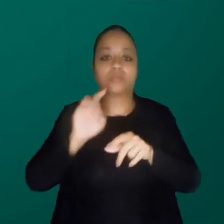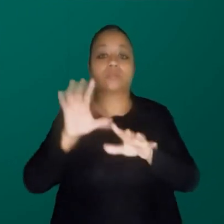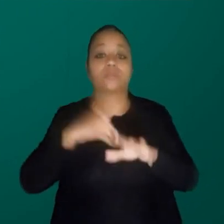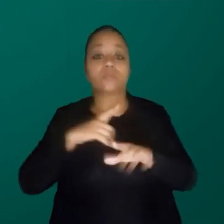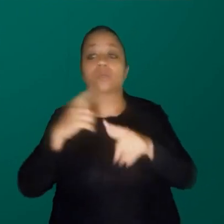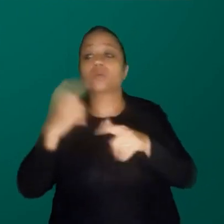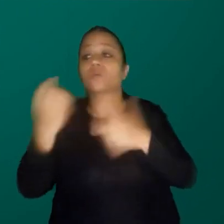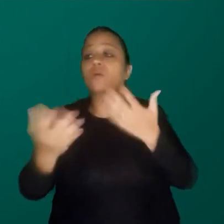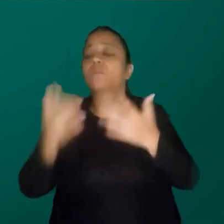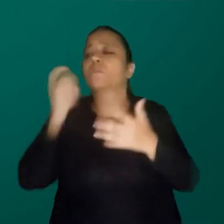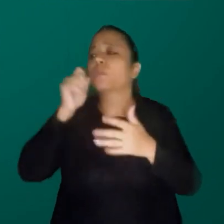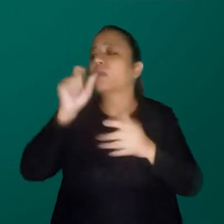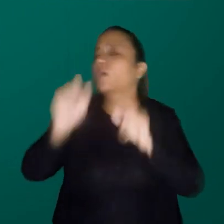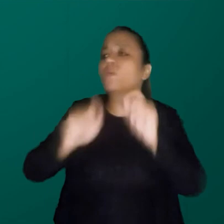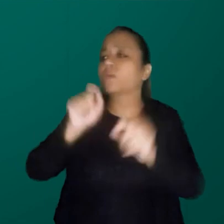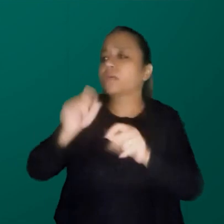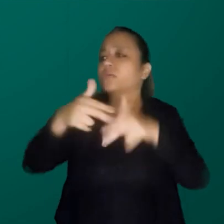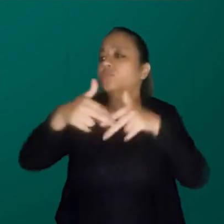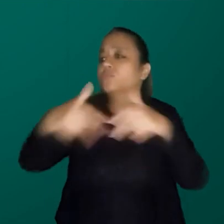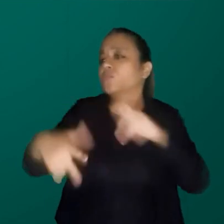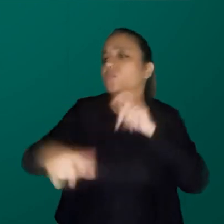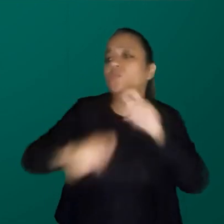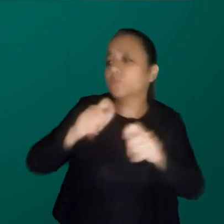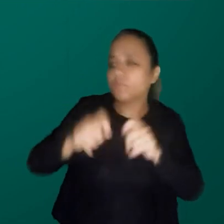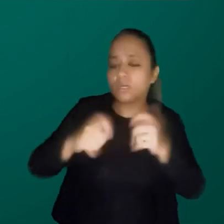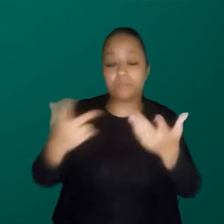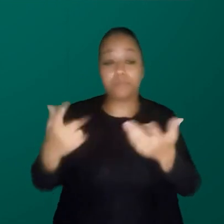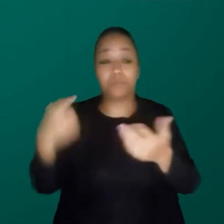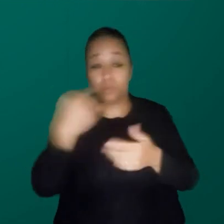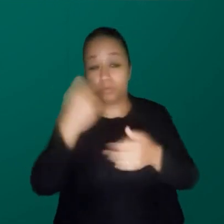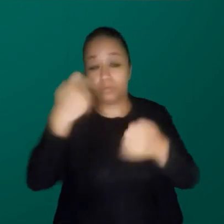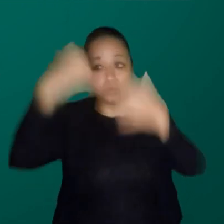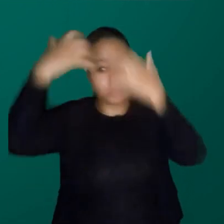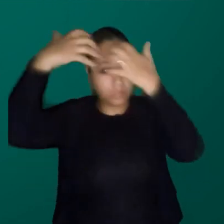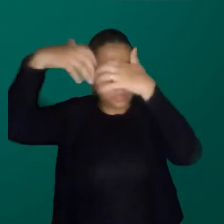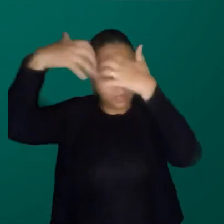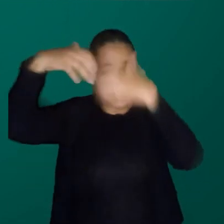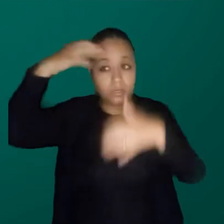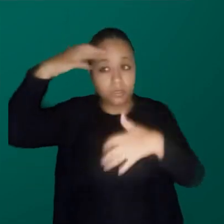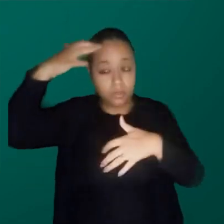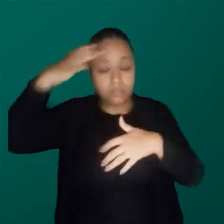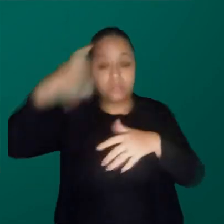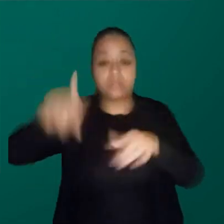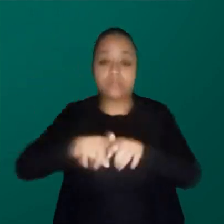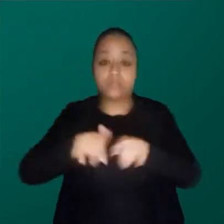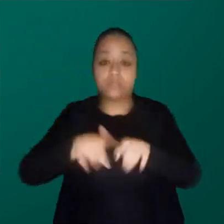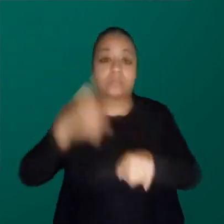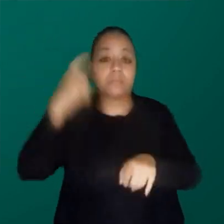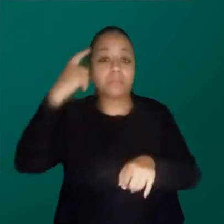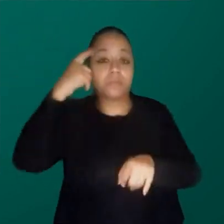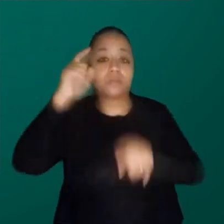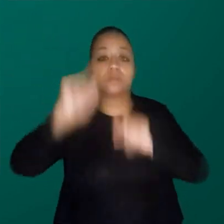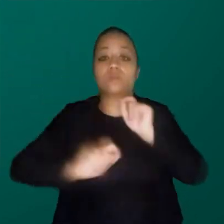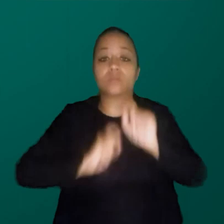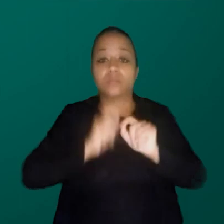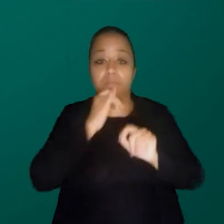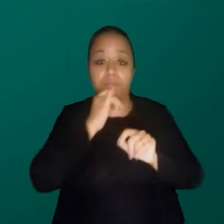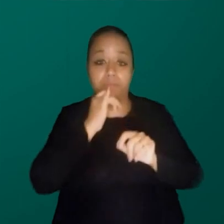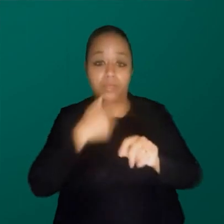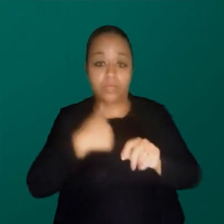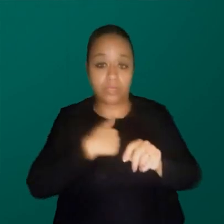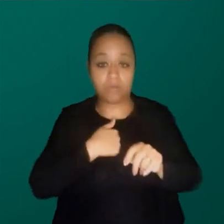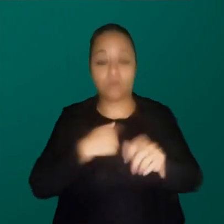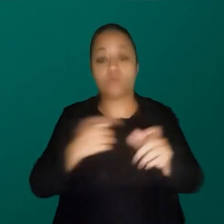o que é ser mulher, o que é gênero, são questões para a gente pensar. E aí eu fico pensando que eu faço